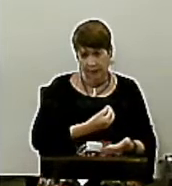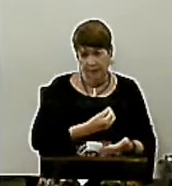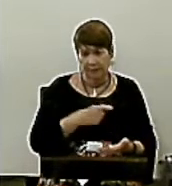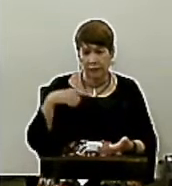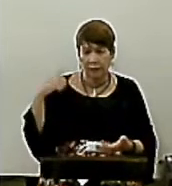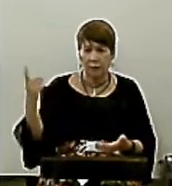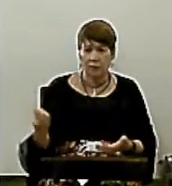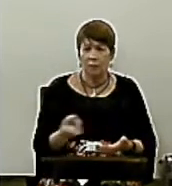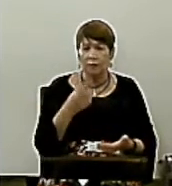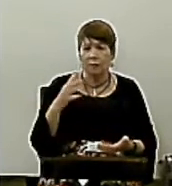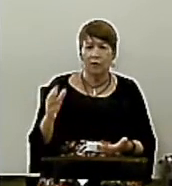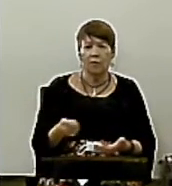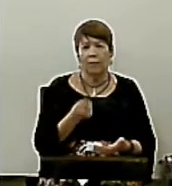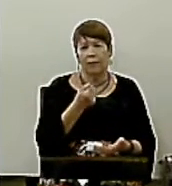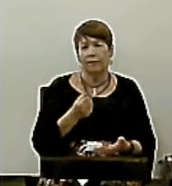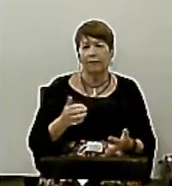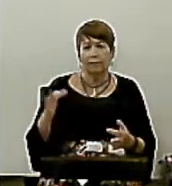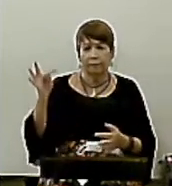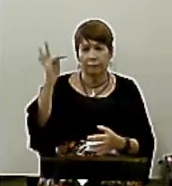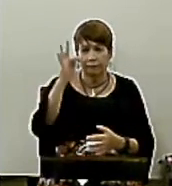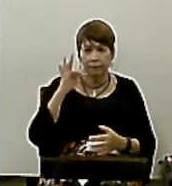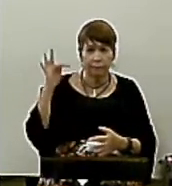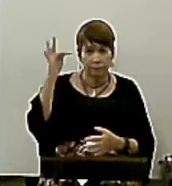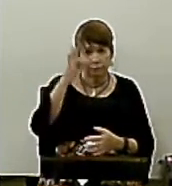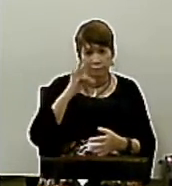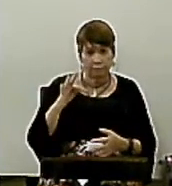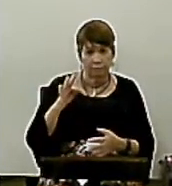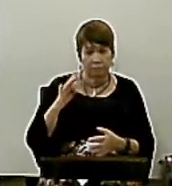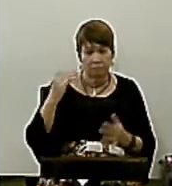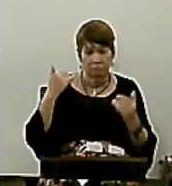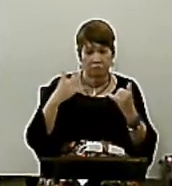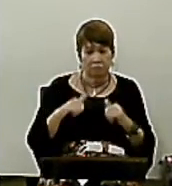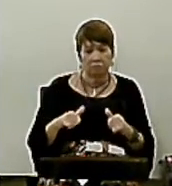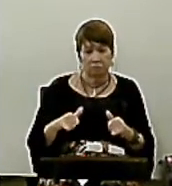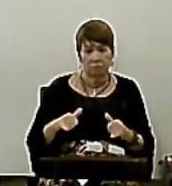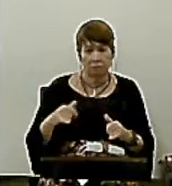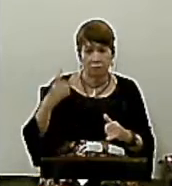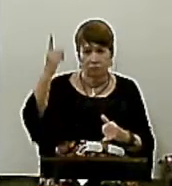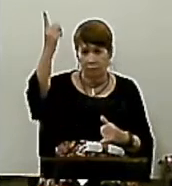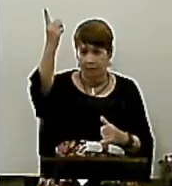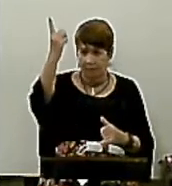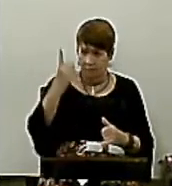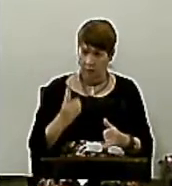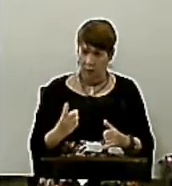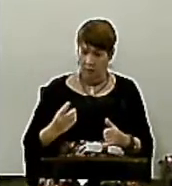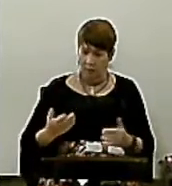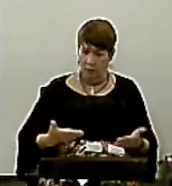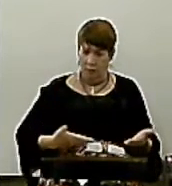Mas a teologia De alguns cristãos É eu não Vim para servir Eu vim Para ser servido